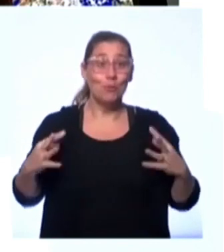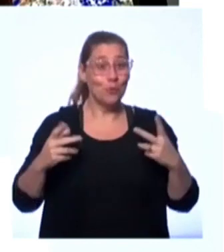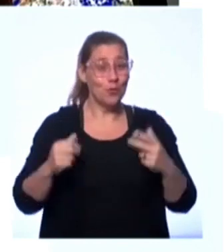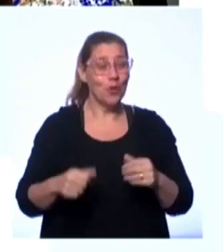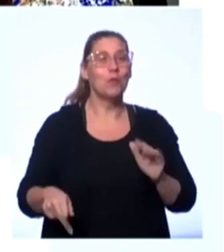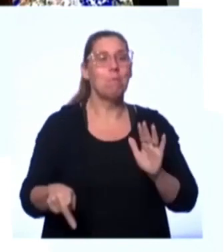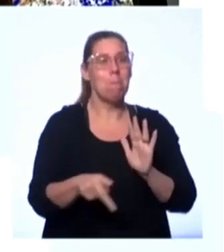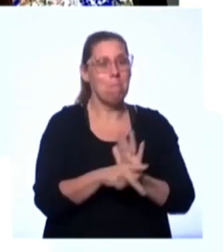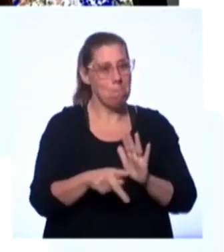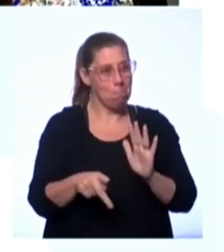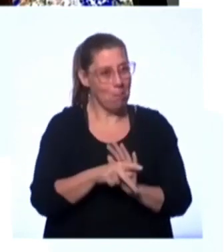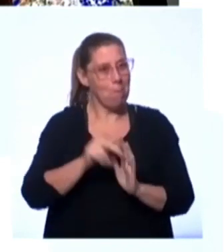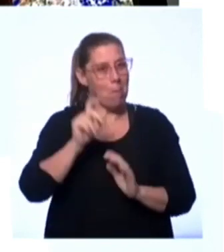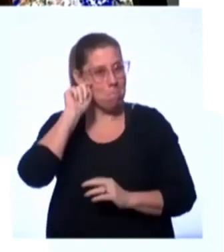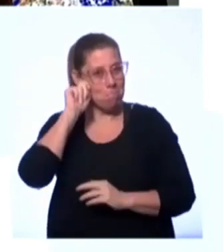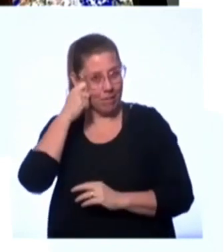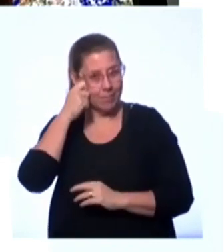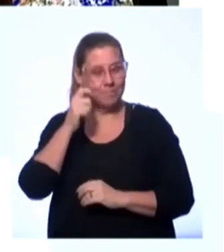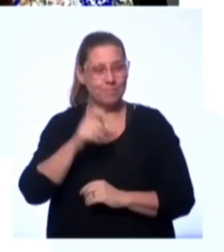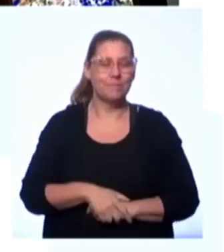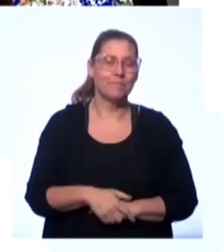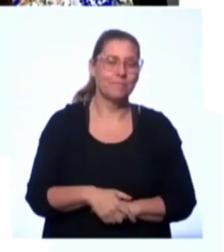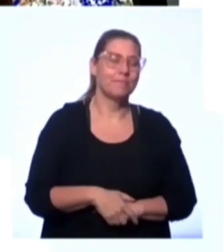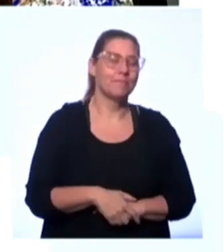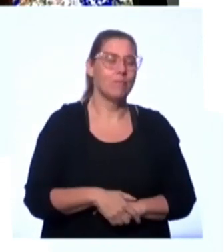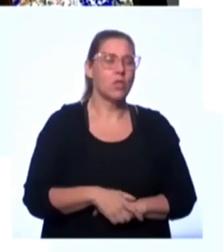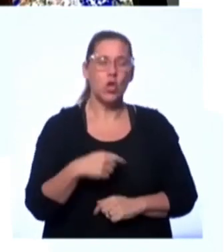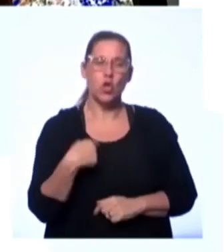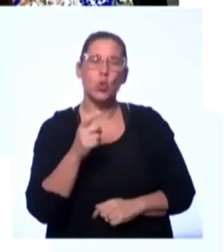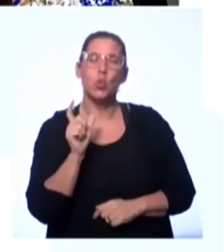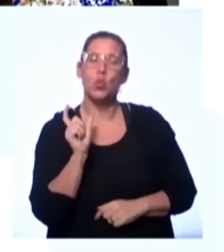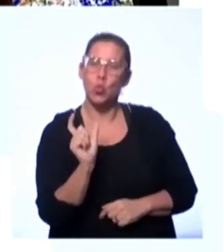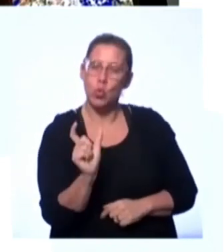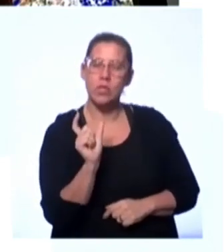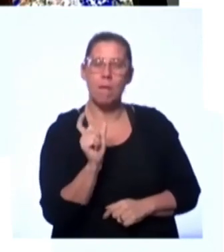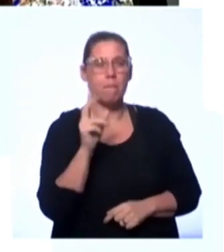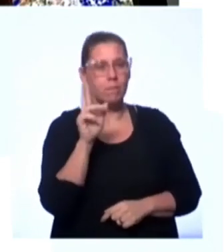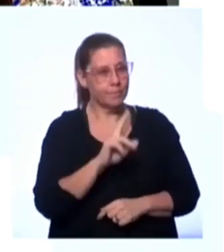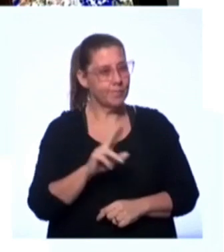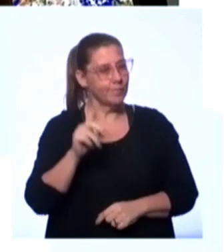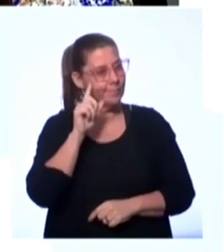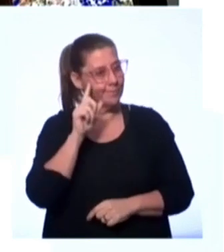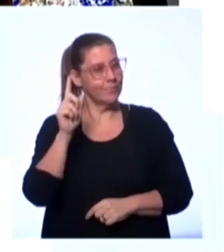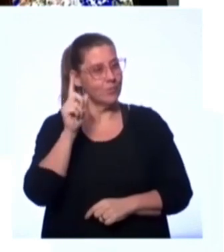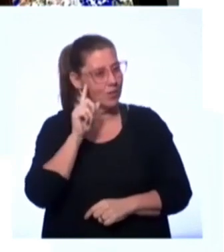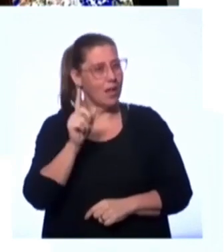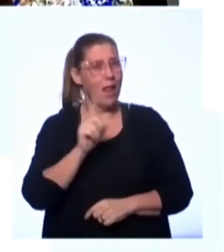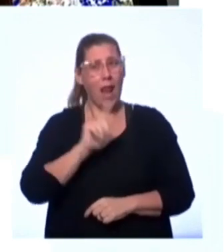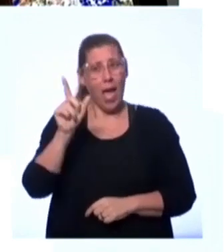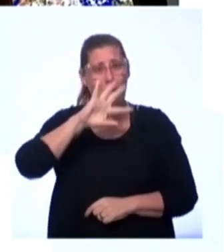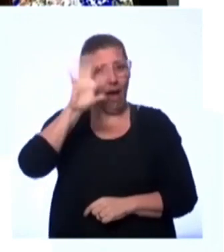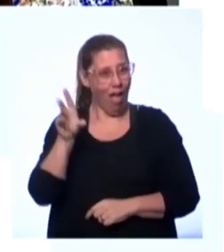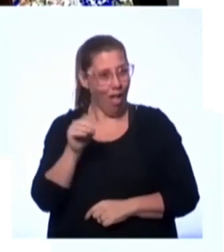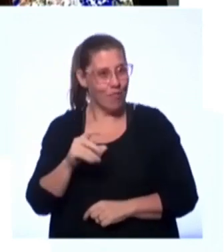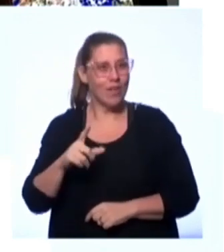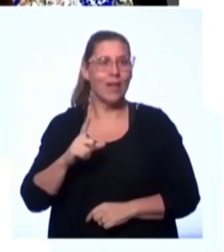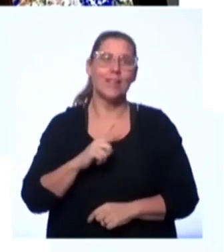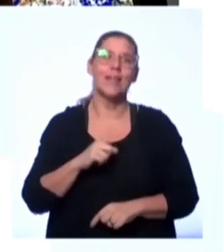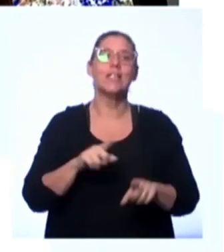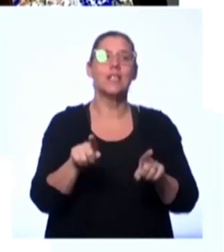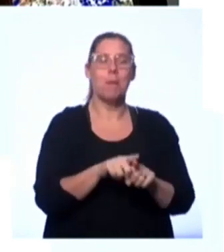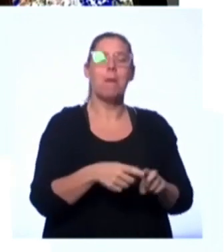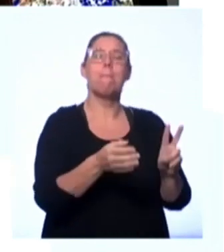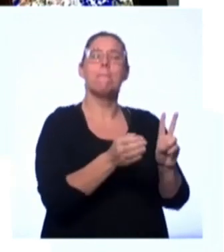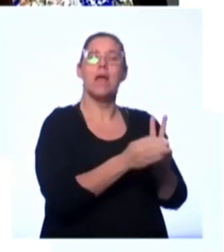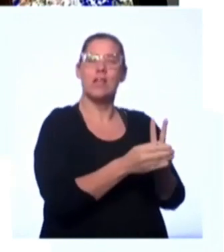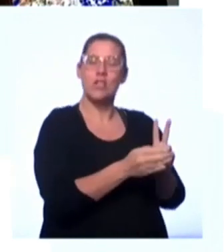candomblé. Essas são palavras que nós usamos no cotidiano que são de origem africana. Mas também temos palavras de origem